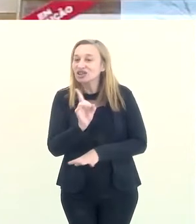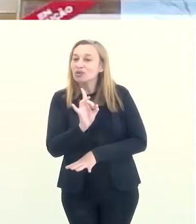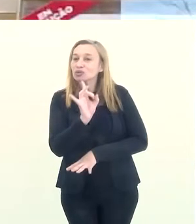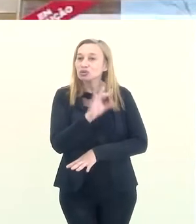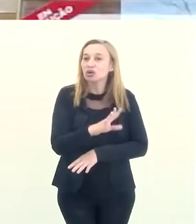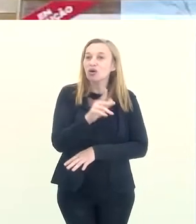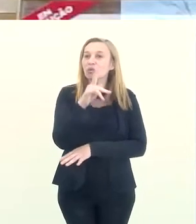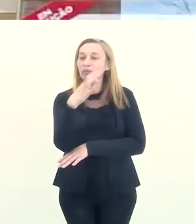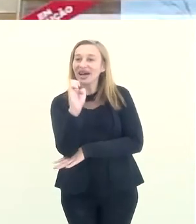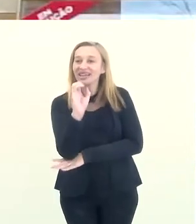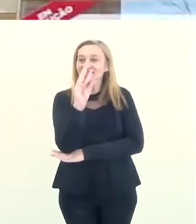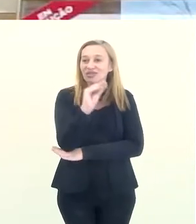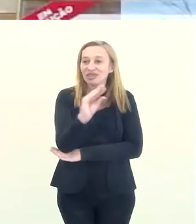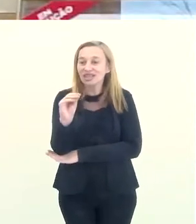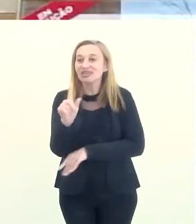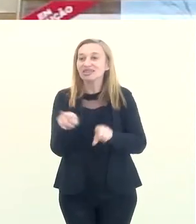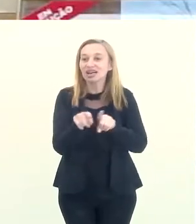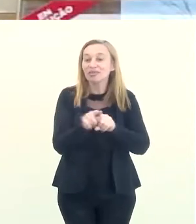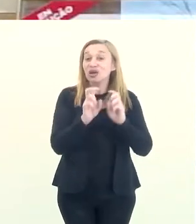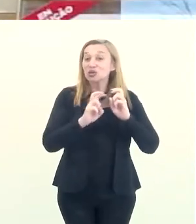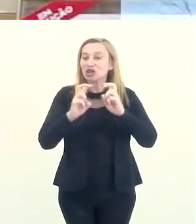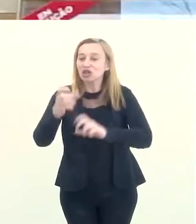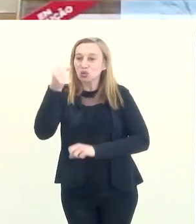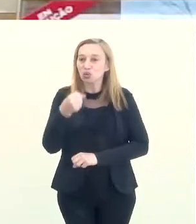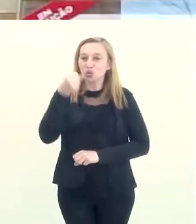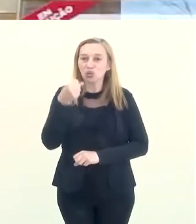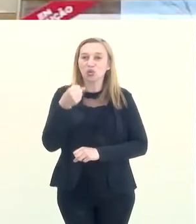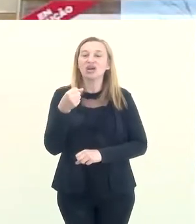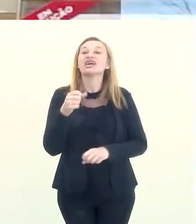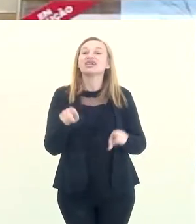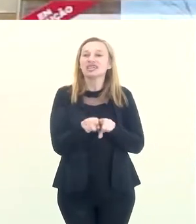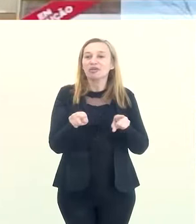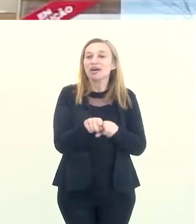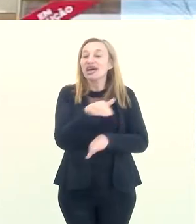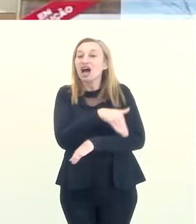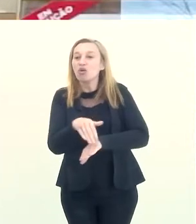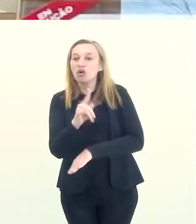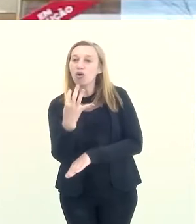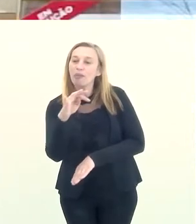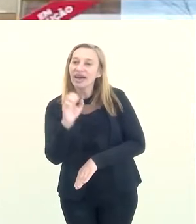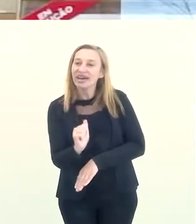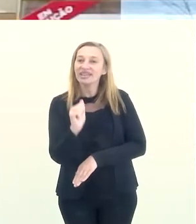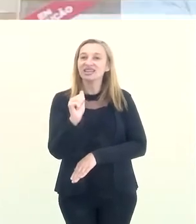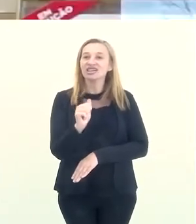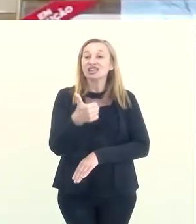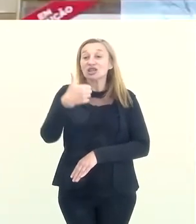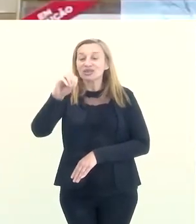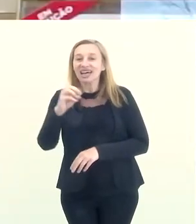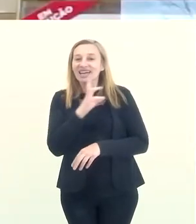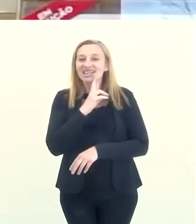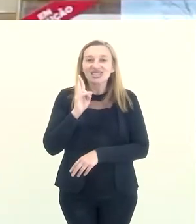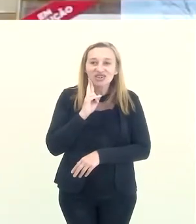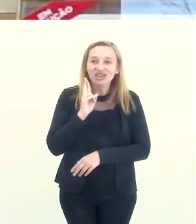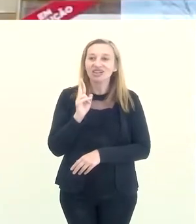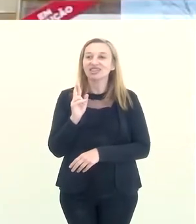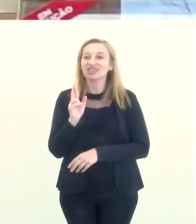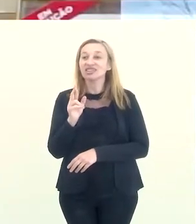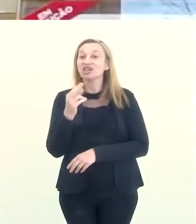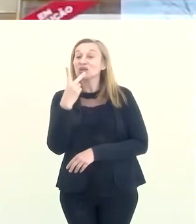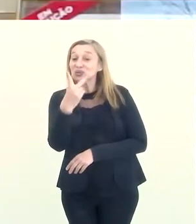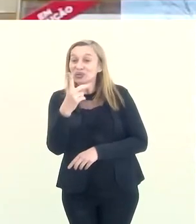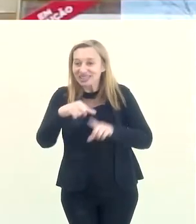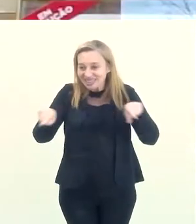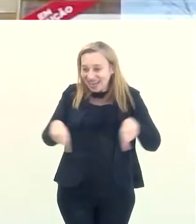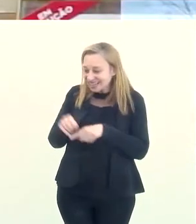só o Dinossauro, como o trem turístico. Vamos inaugurar a Rua Coberta agora também, no final de janeiro. São dez restaurantes, dois